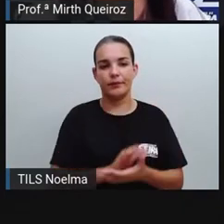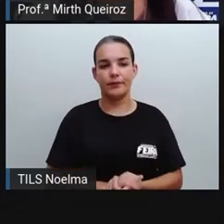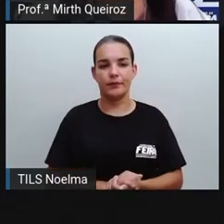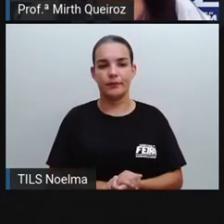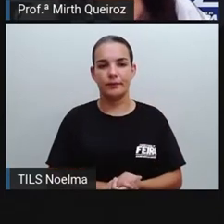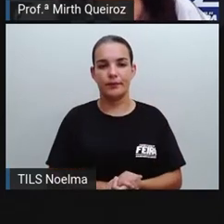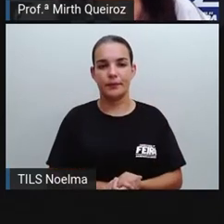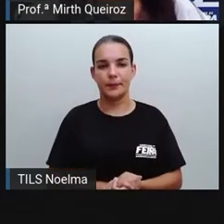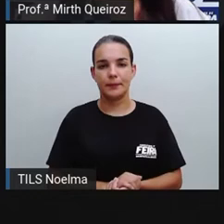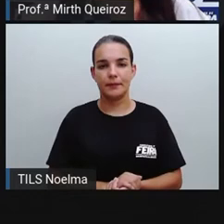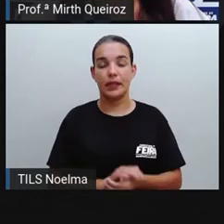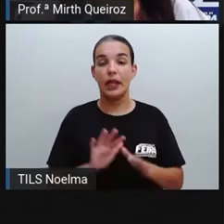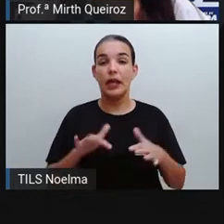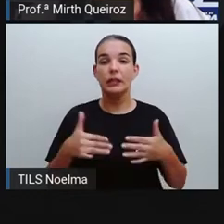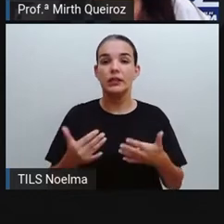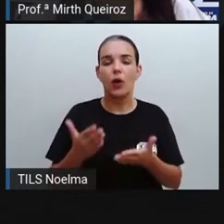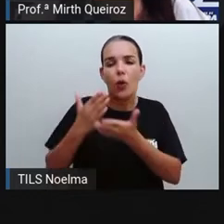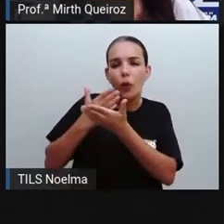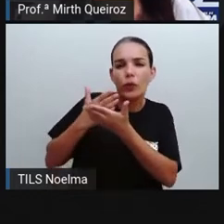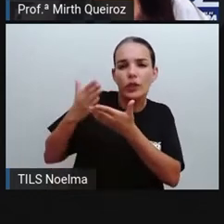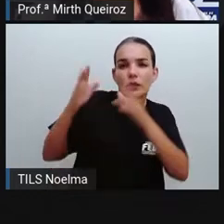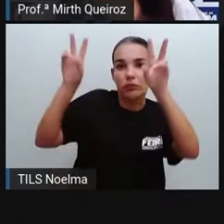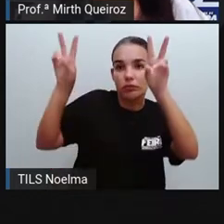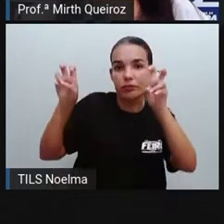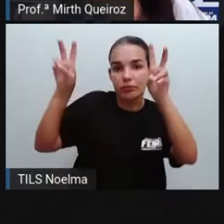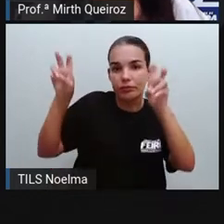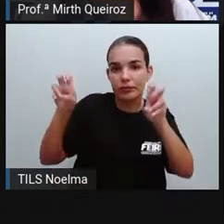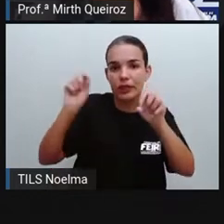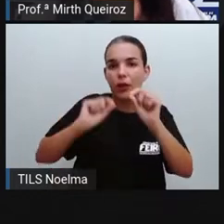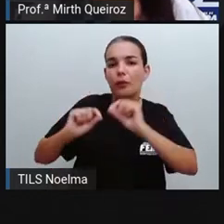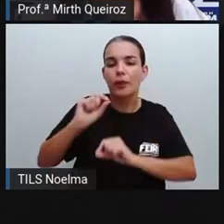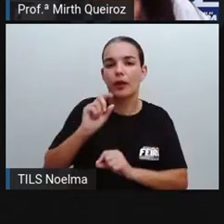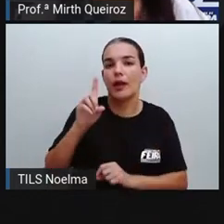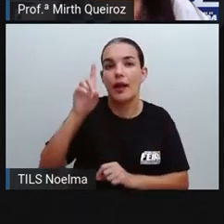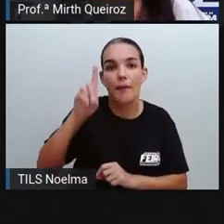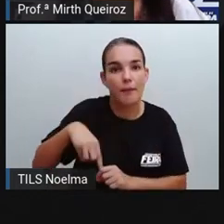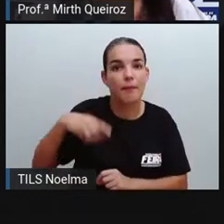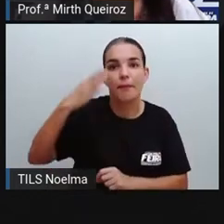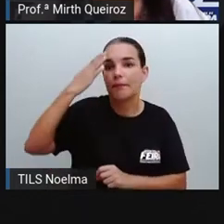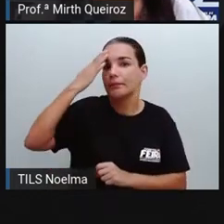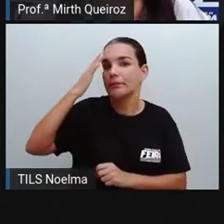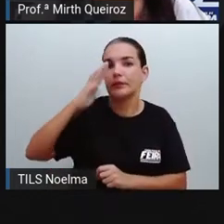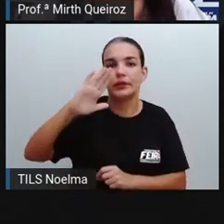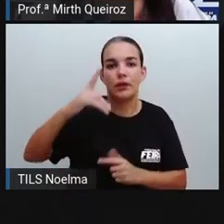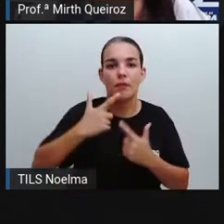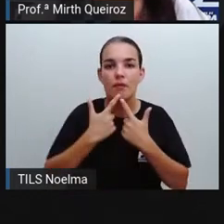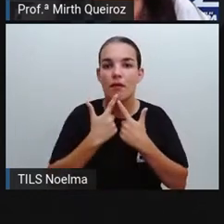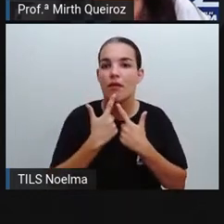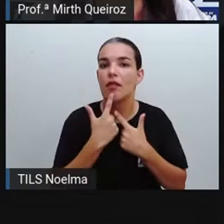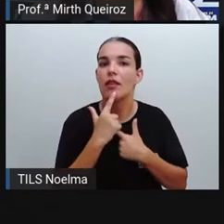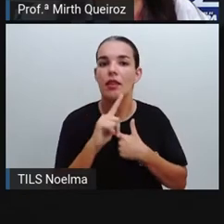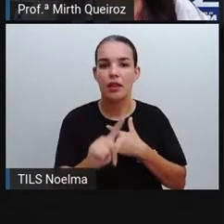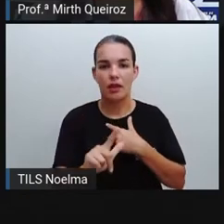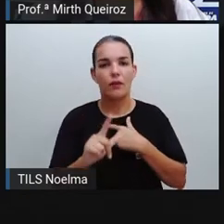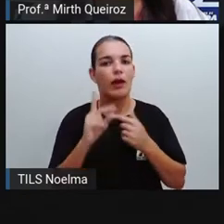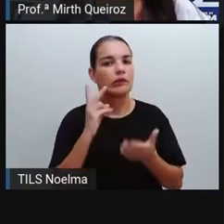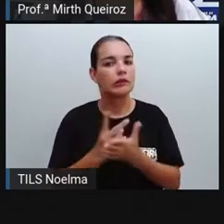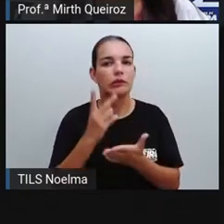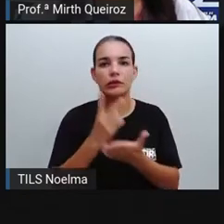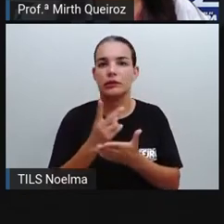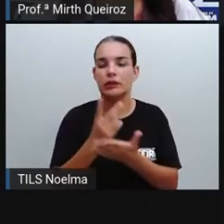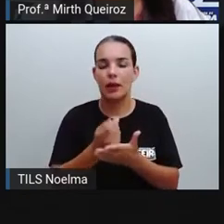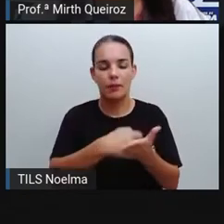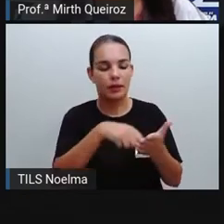O enunciado, portanto, é uma unidade fundamental da língua que está sempre inscrito nas relações